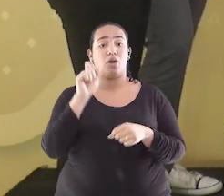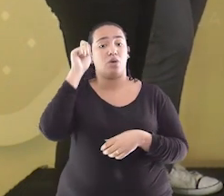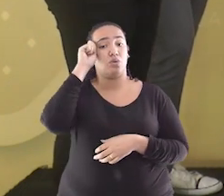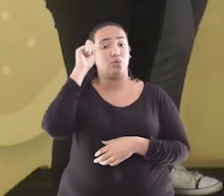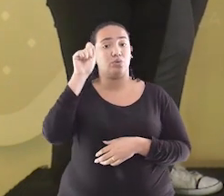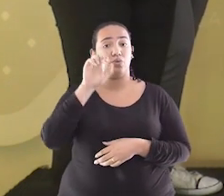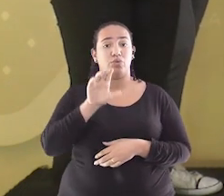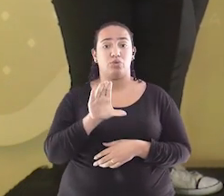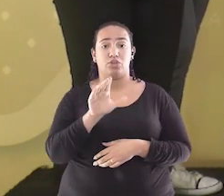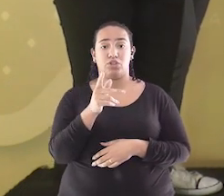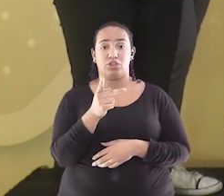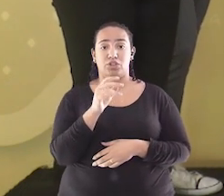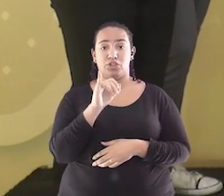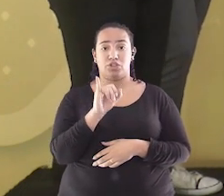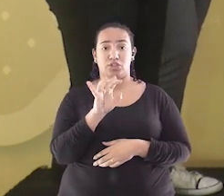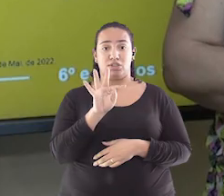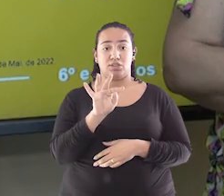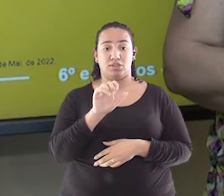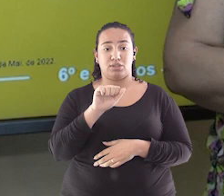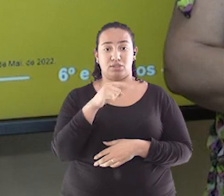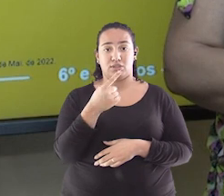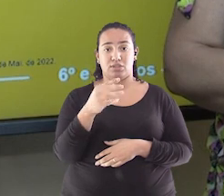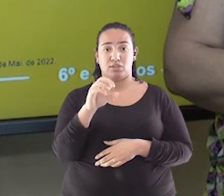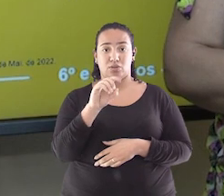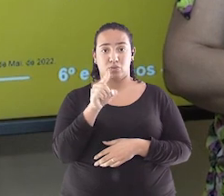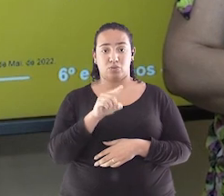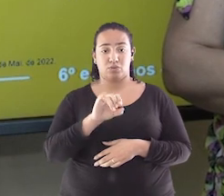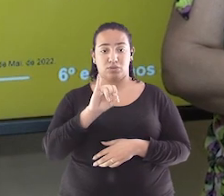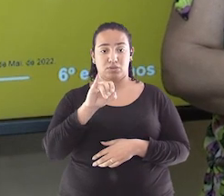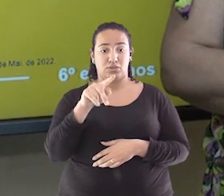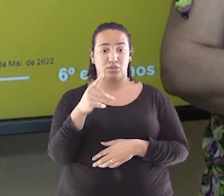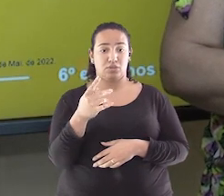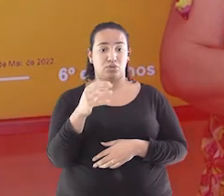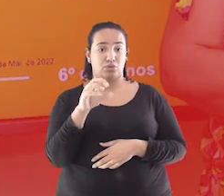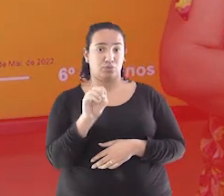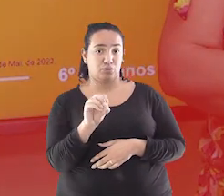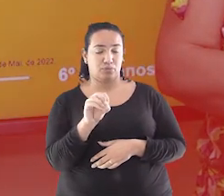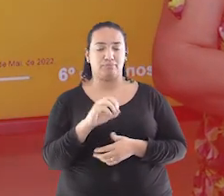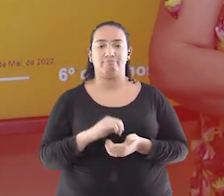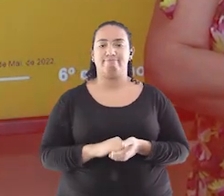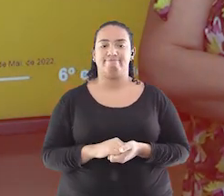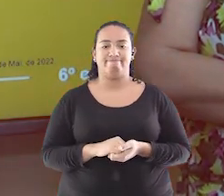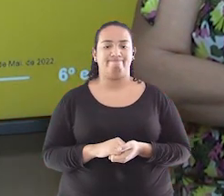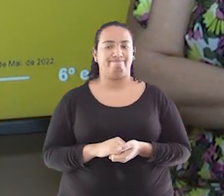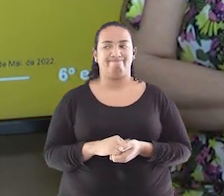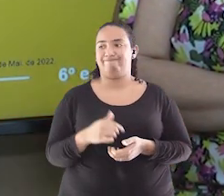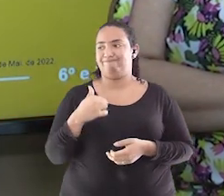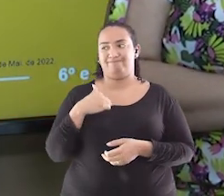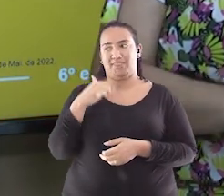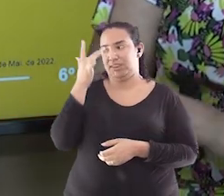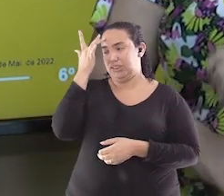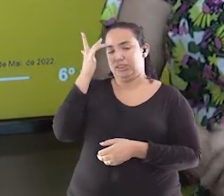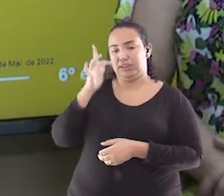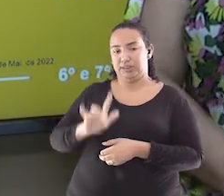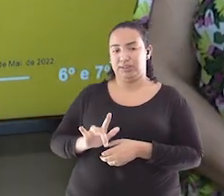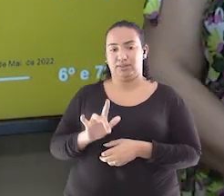É cantada por Chitãozinho e chororom Vai passar? Vai passar? Edilene, então, é